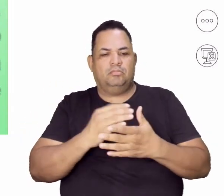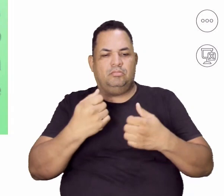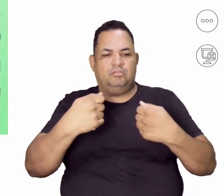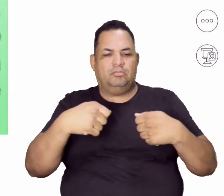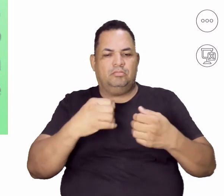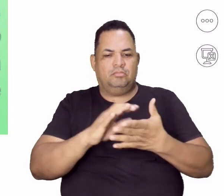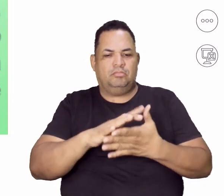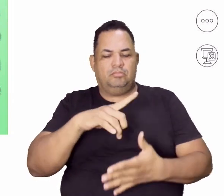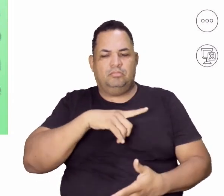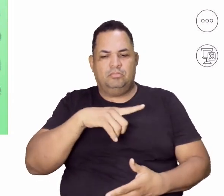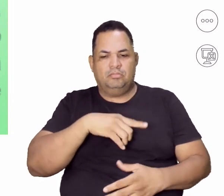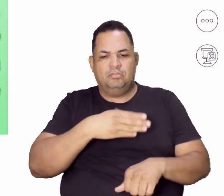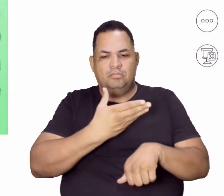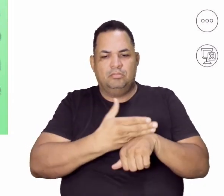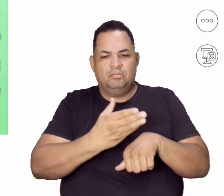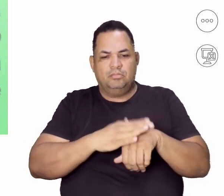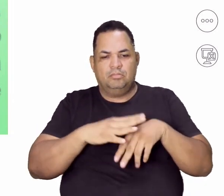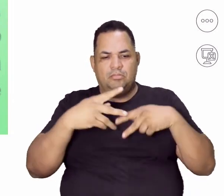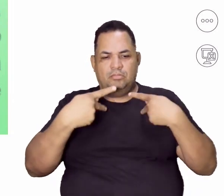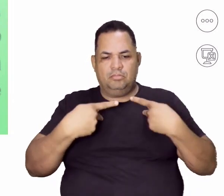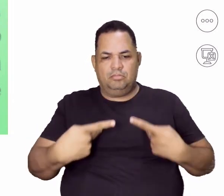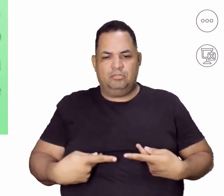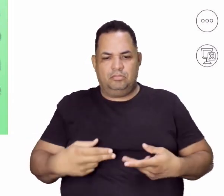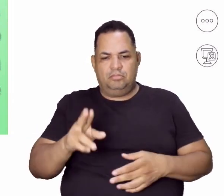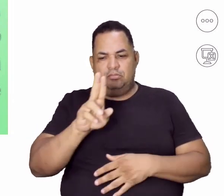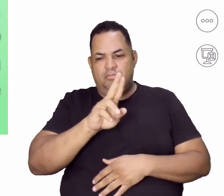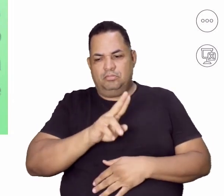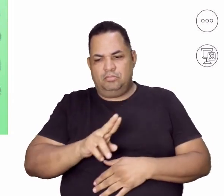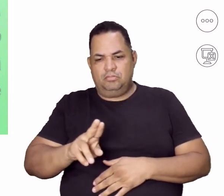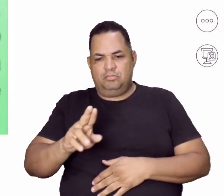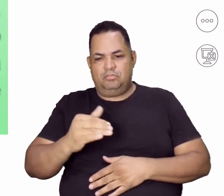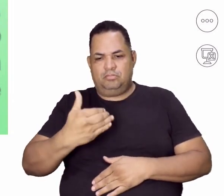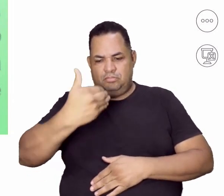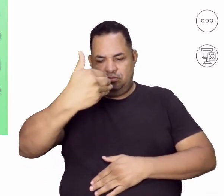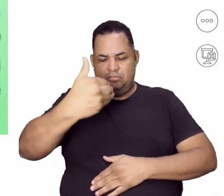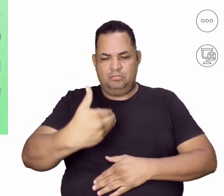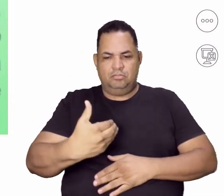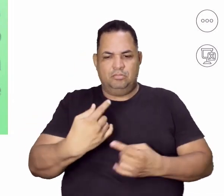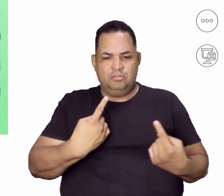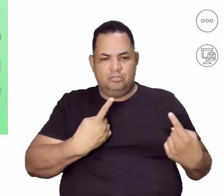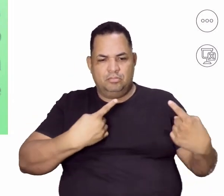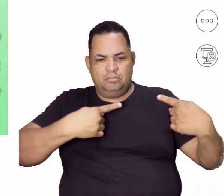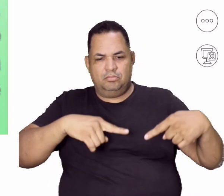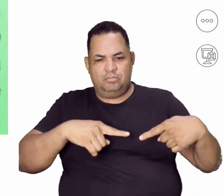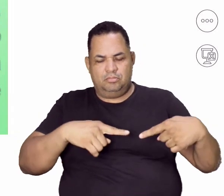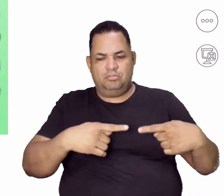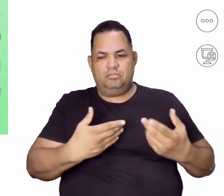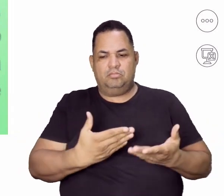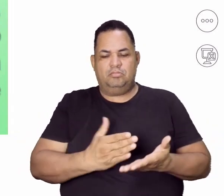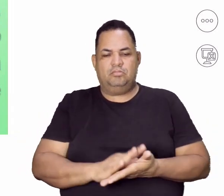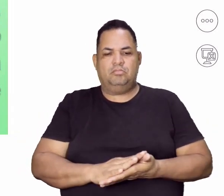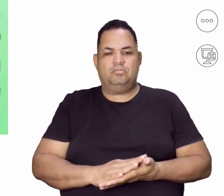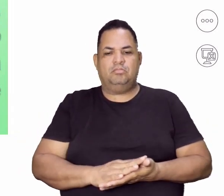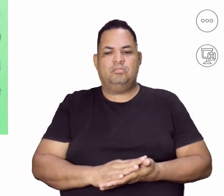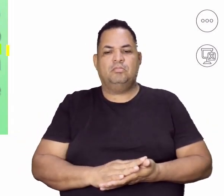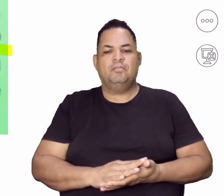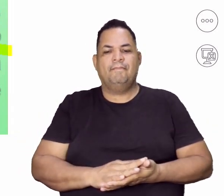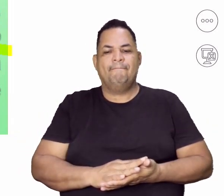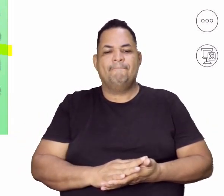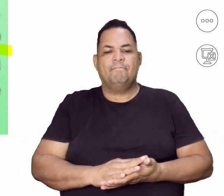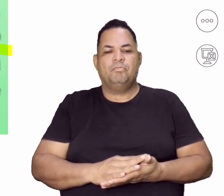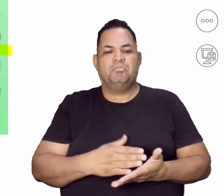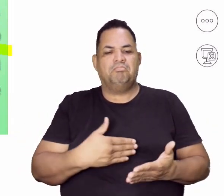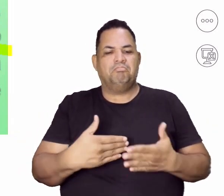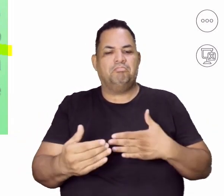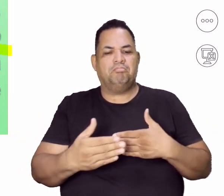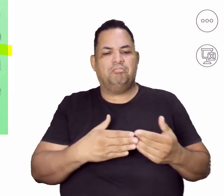presentes nas práticas corporais, adotando aí um posicionamento contrário posicionamento contrário